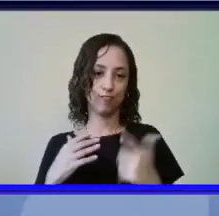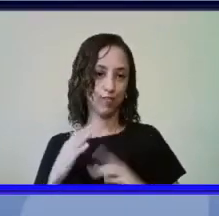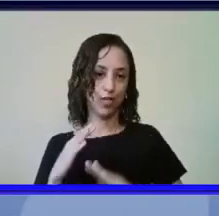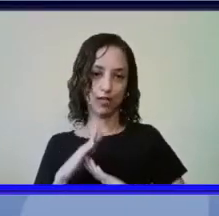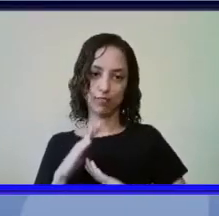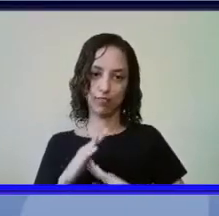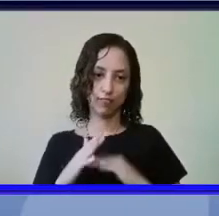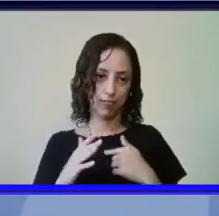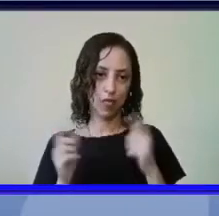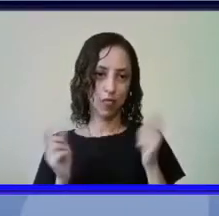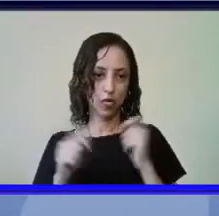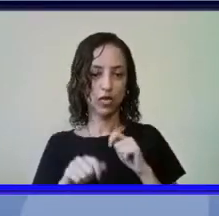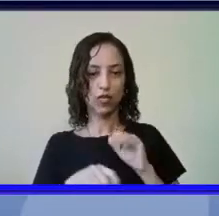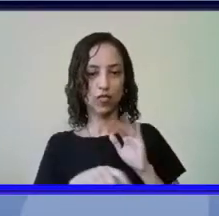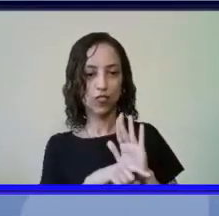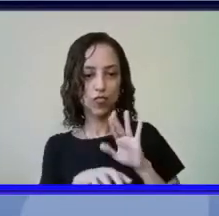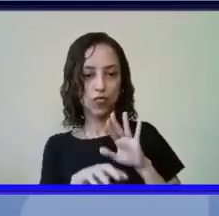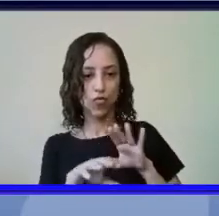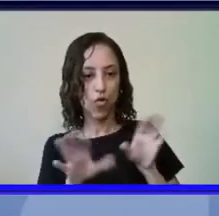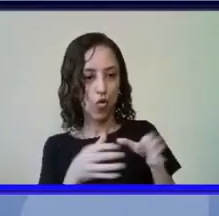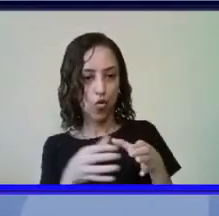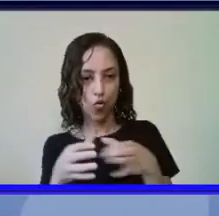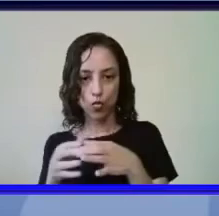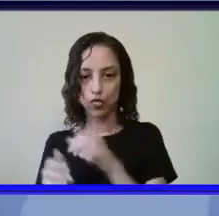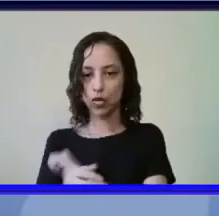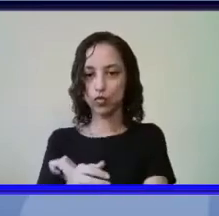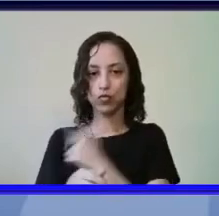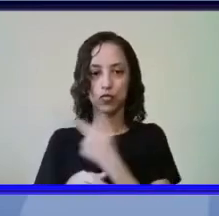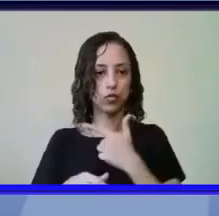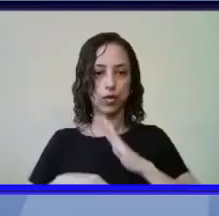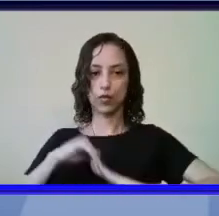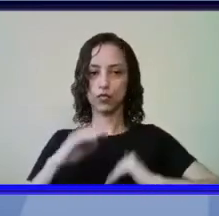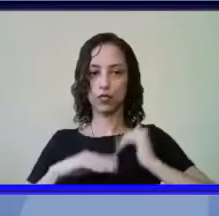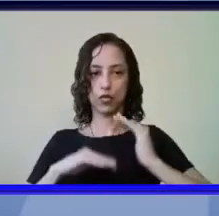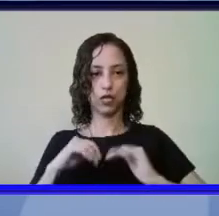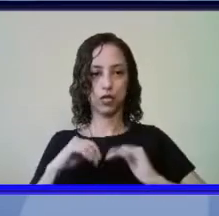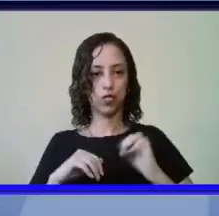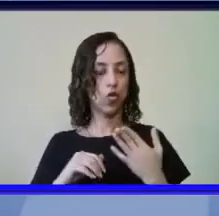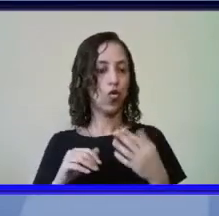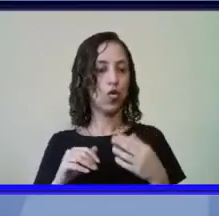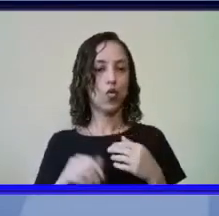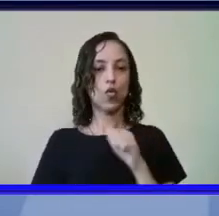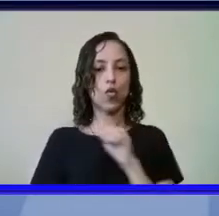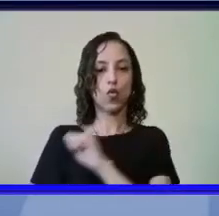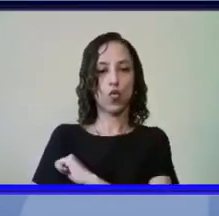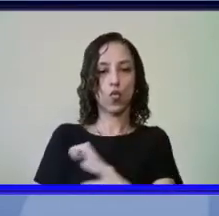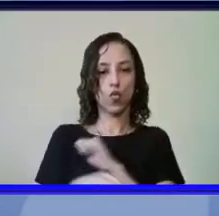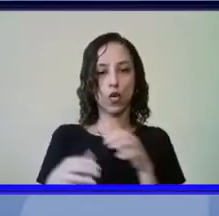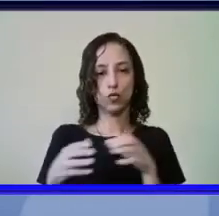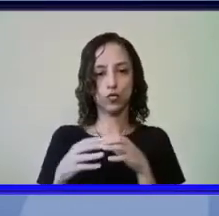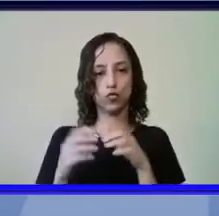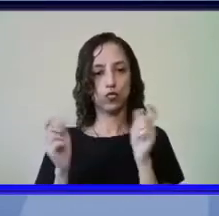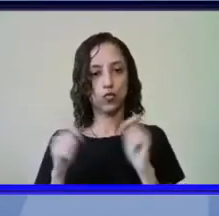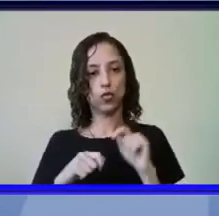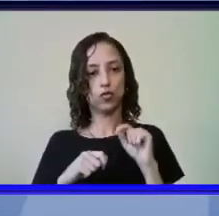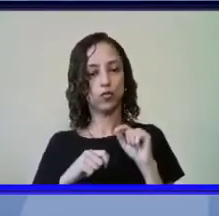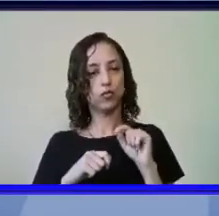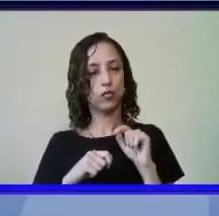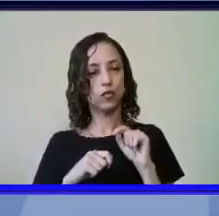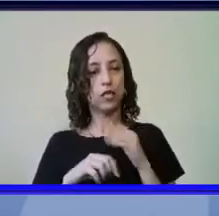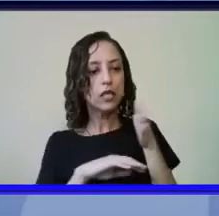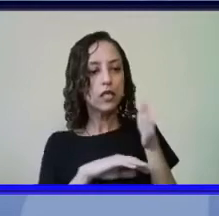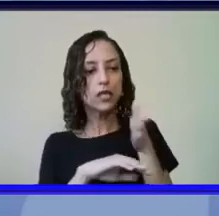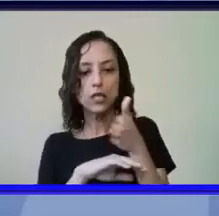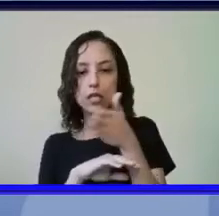formar alunos em grupos que não tem especialistas formar alunos coletar em áreas